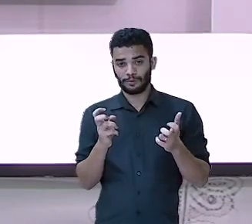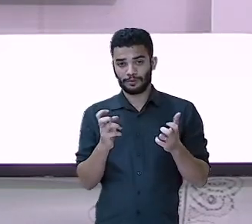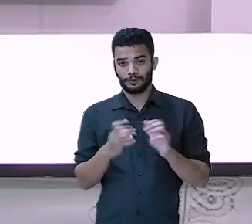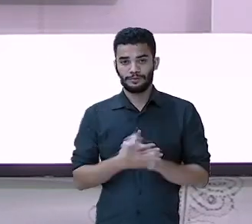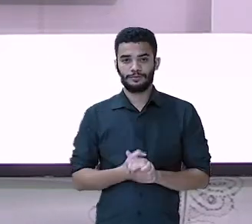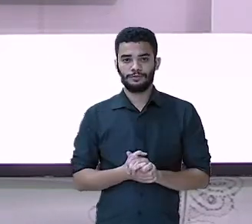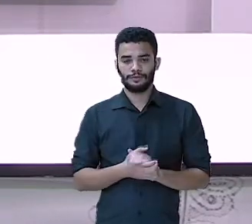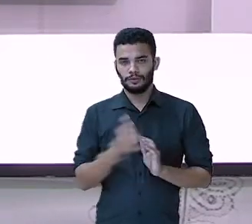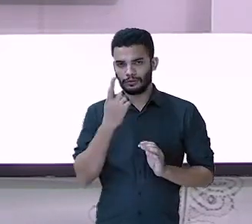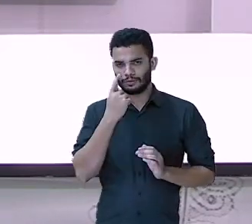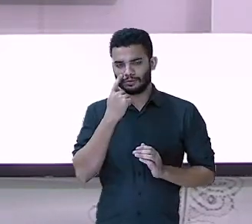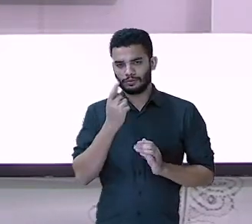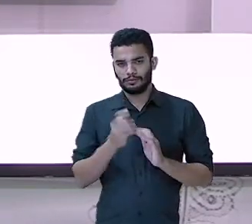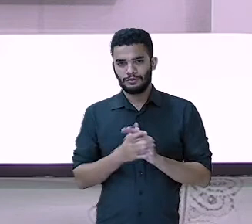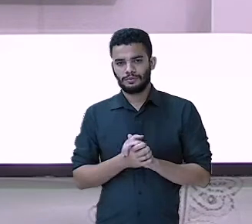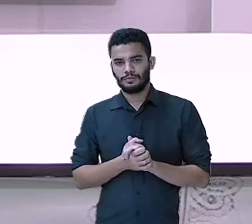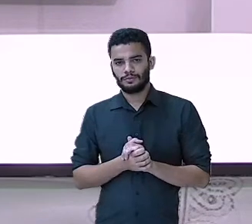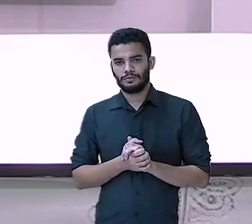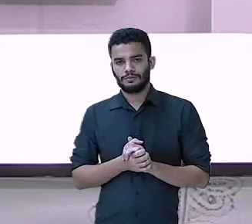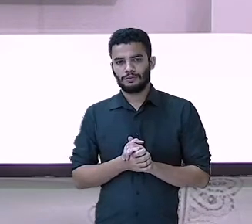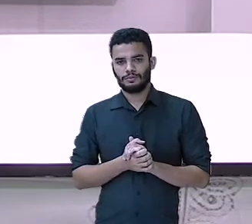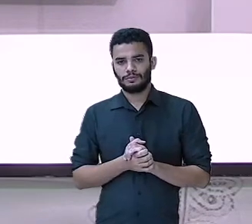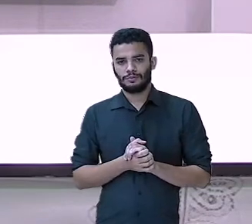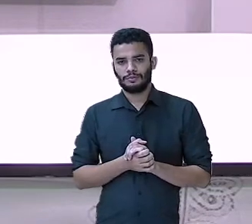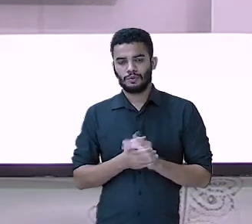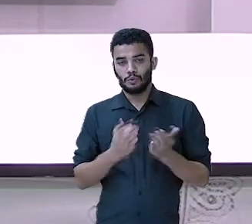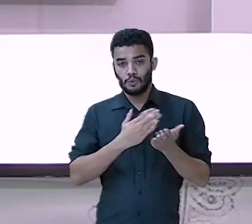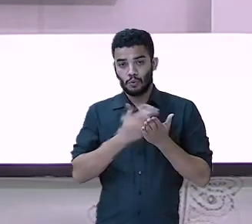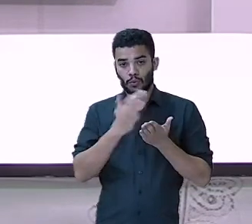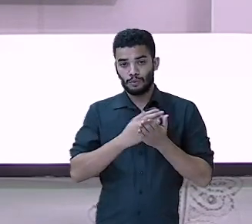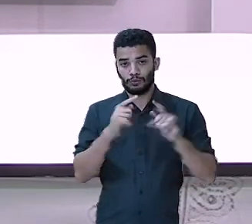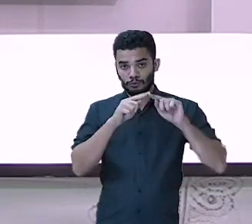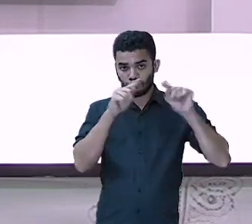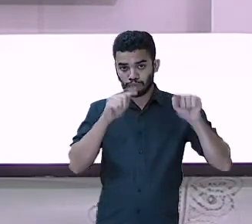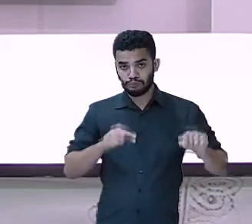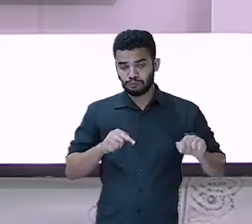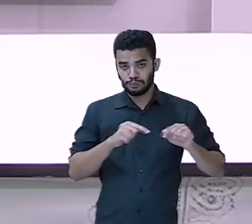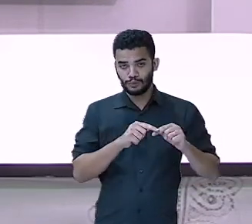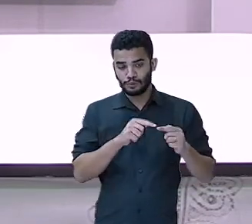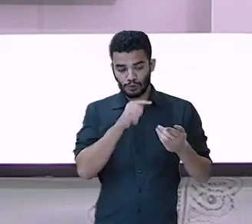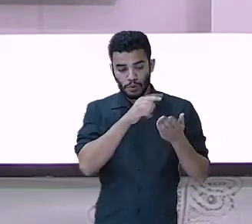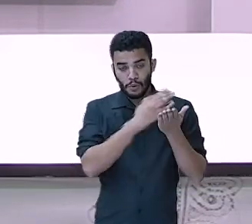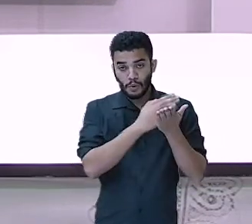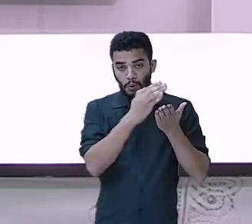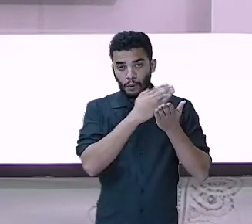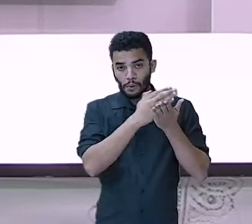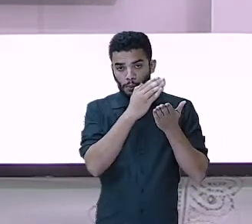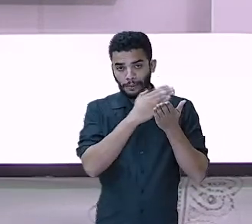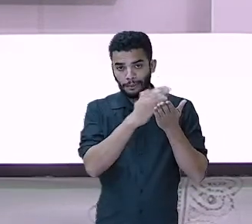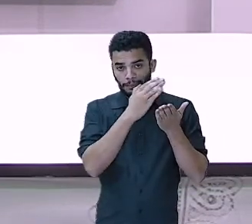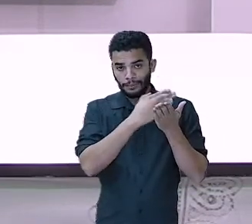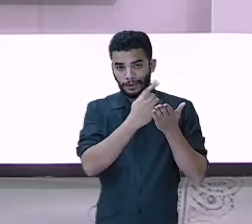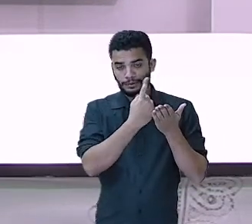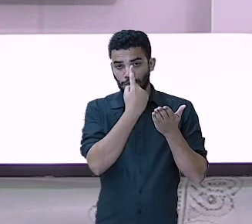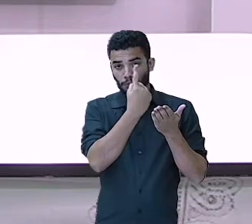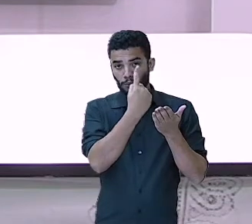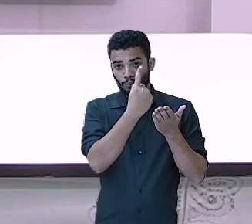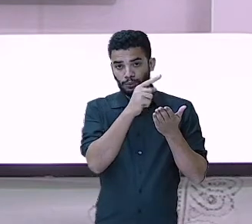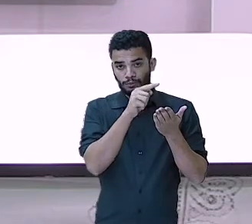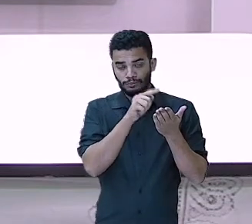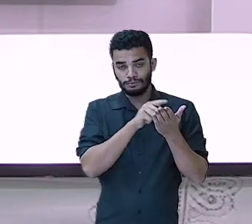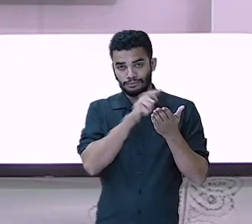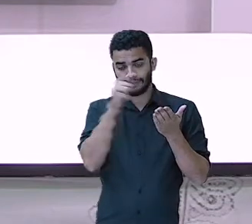Deixa eu segurar. O início, próximo ao número 1, e o fim.